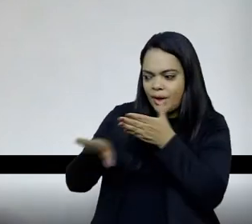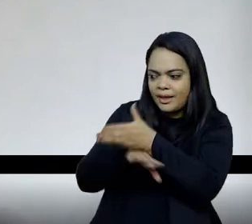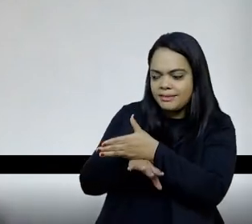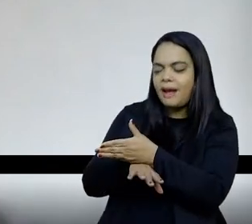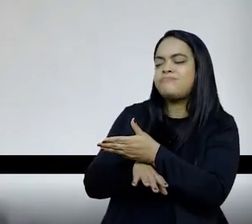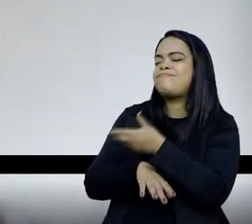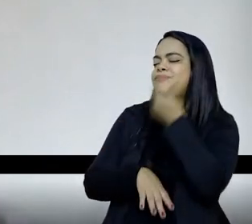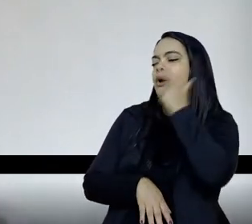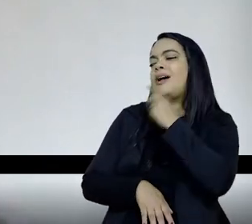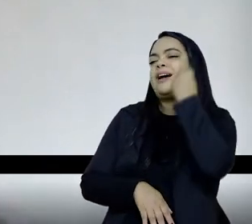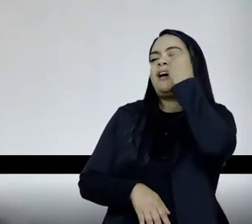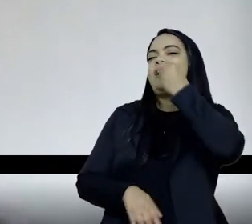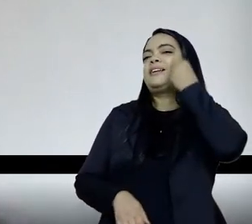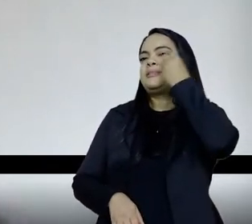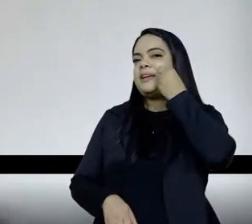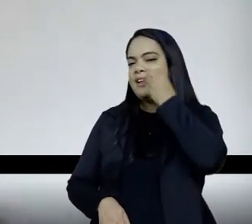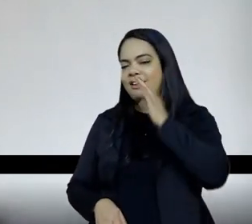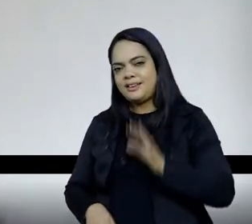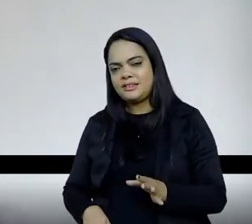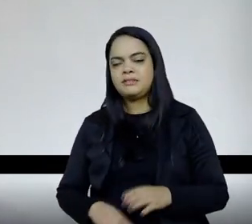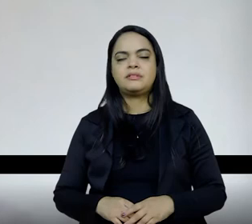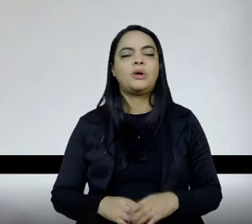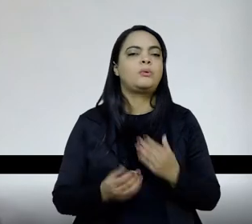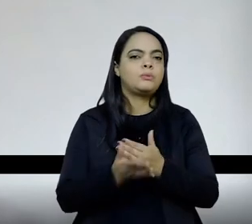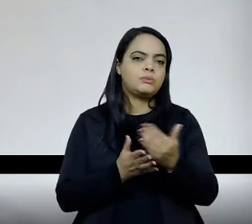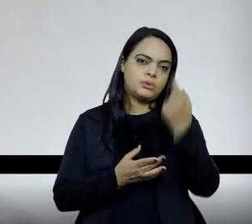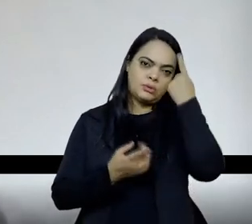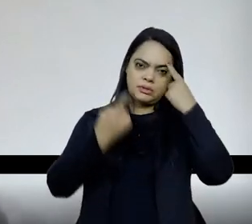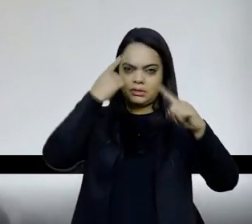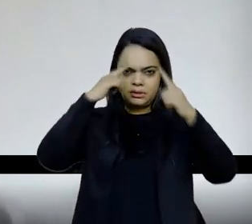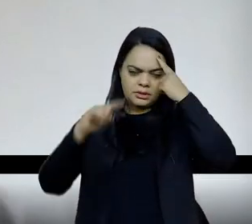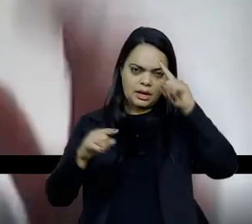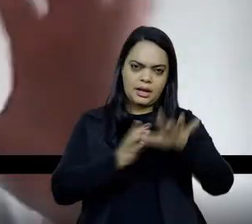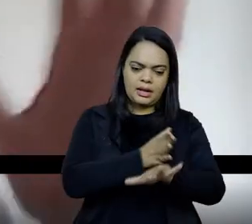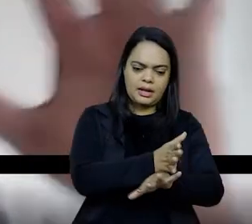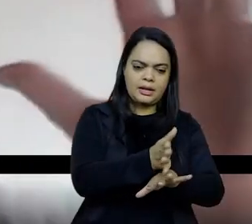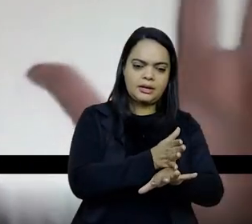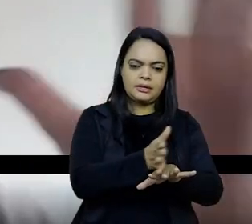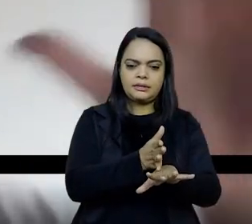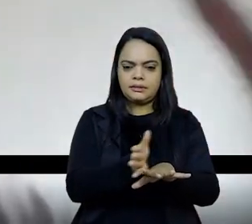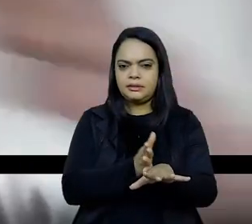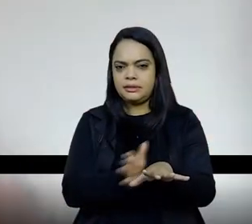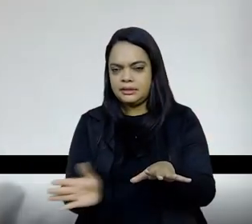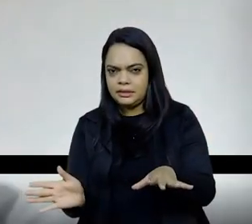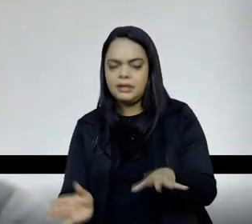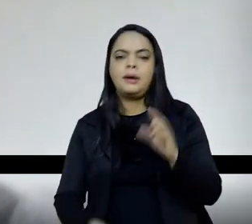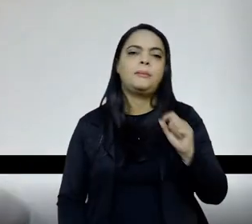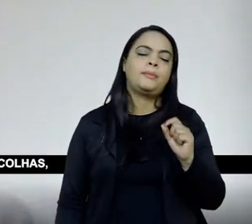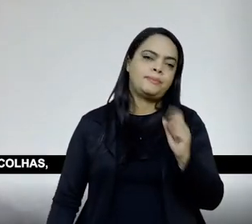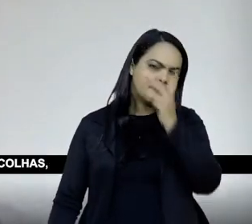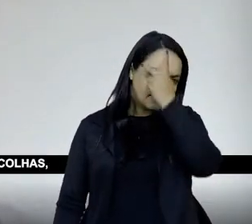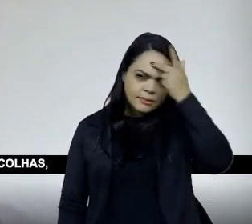centro, ou seja, por isso surgiram essas ideias, trilha, a ideia de coisa, para que os sujeitos